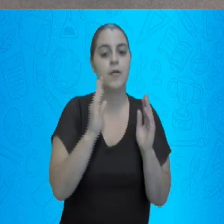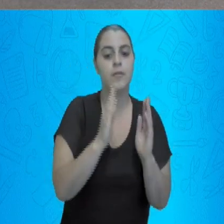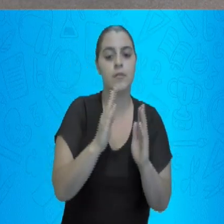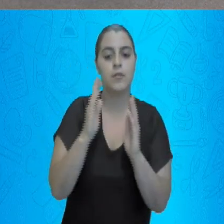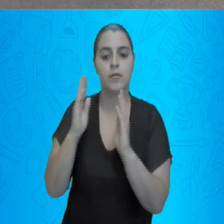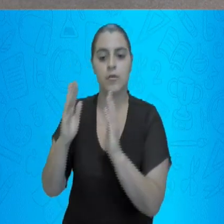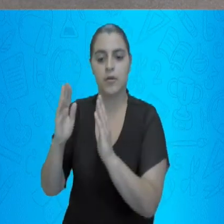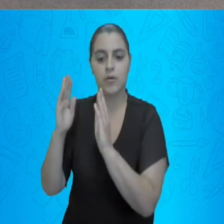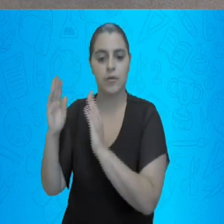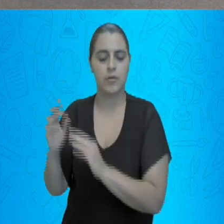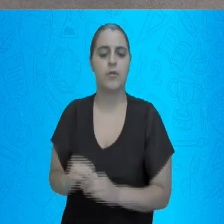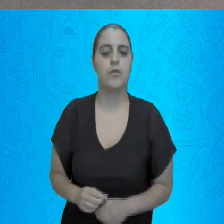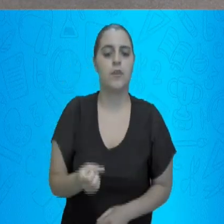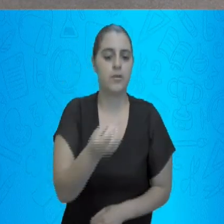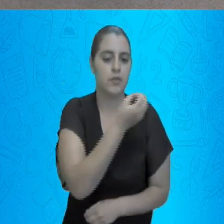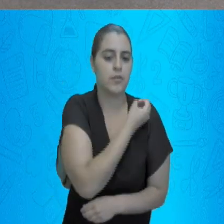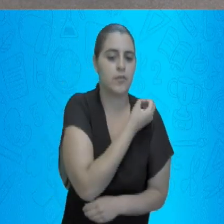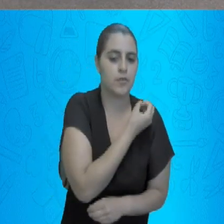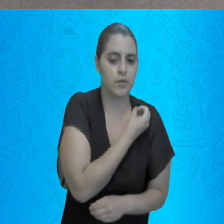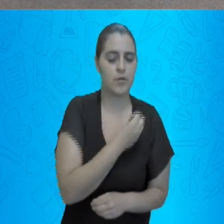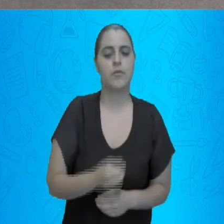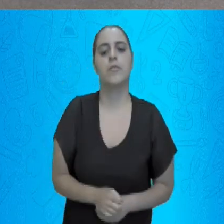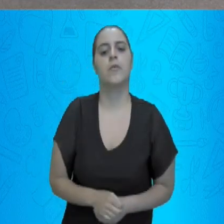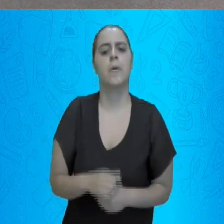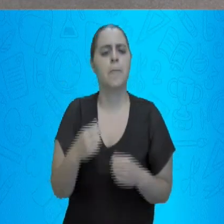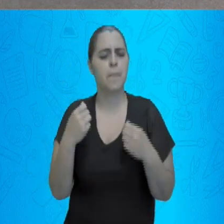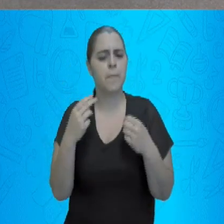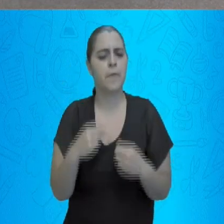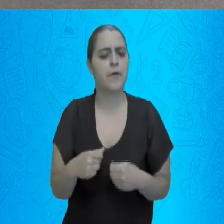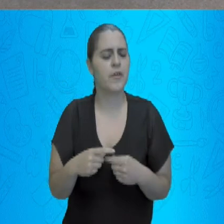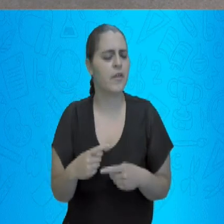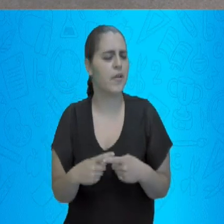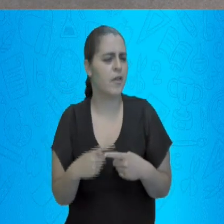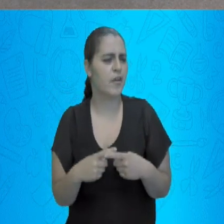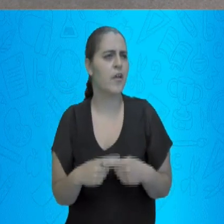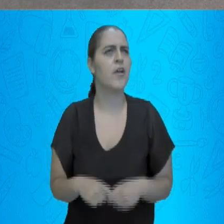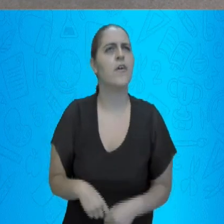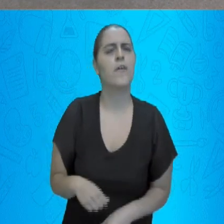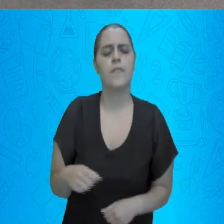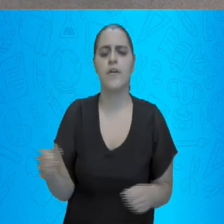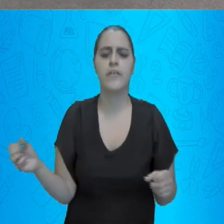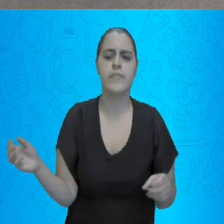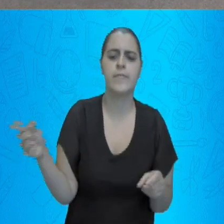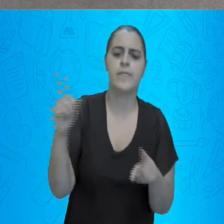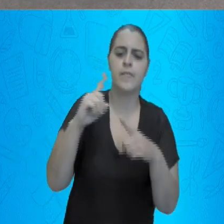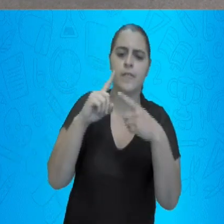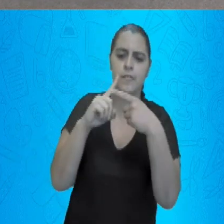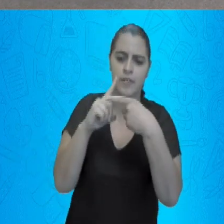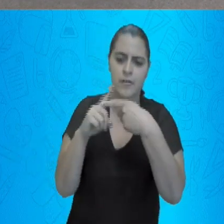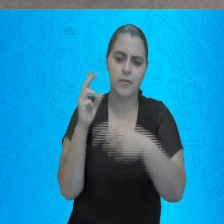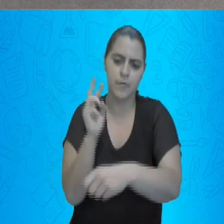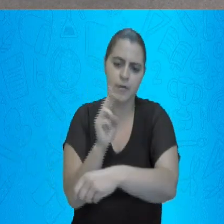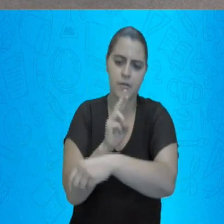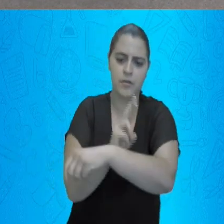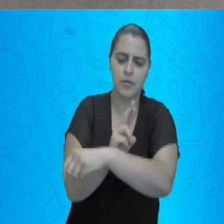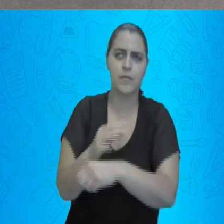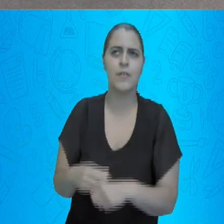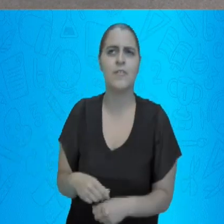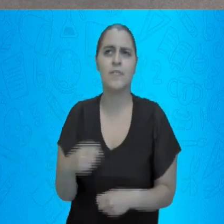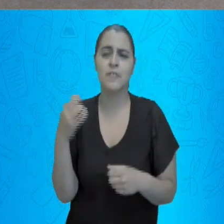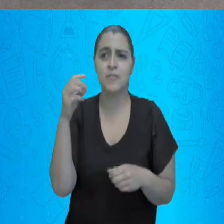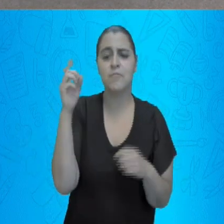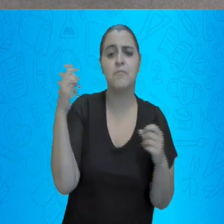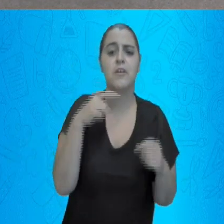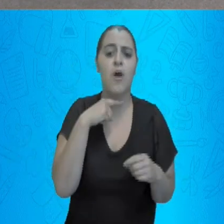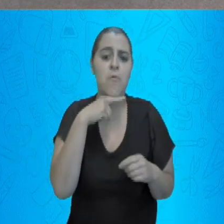cada algarismo na sua ordem. Porque quando você vai fazer a adição com reserva, não vai te gerar